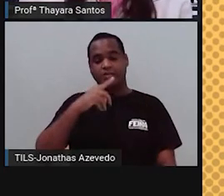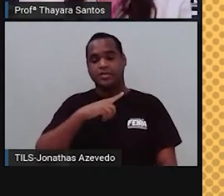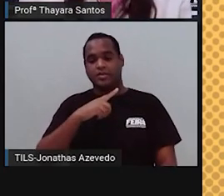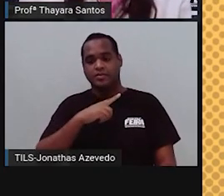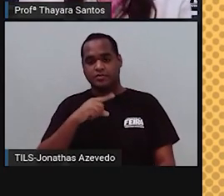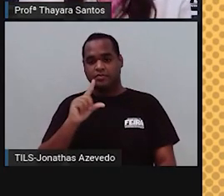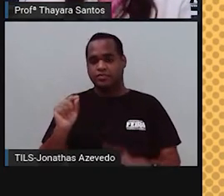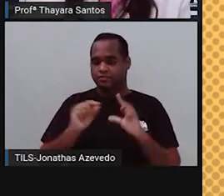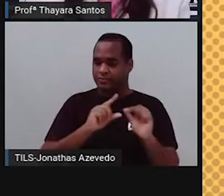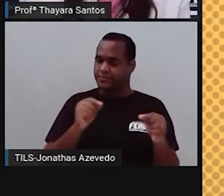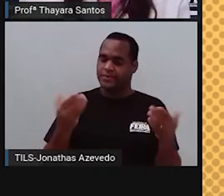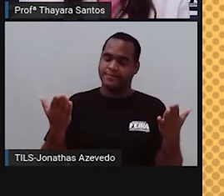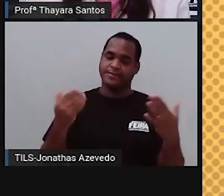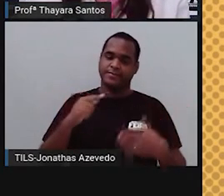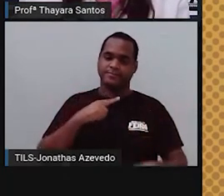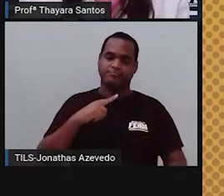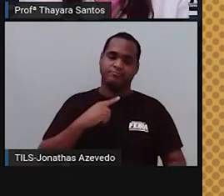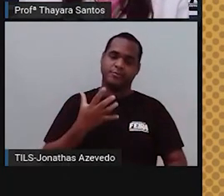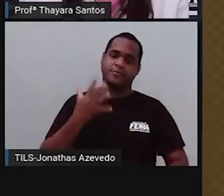daquela situação.